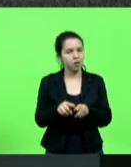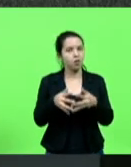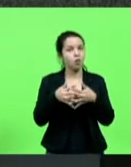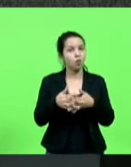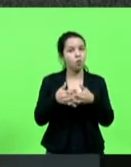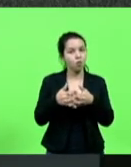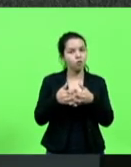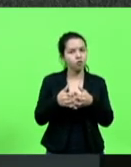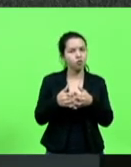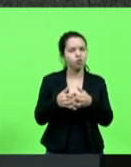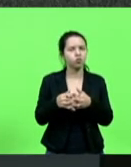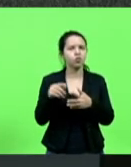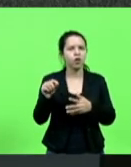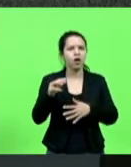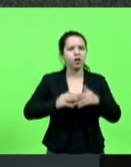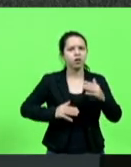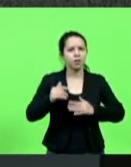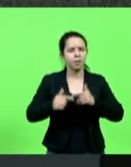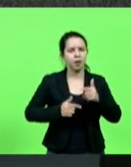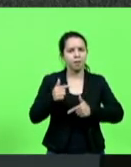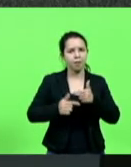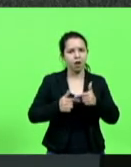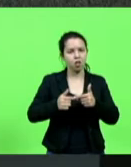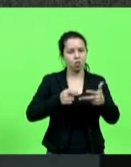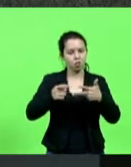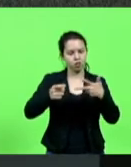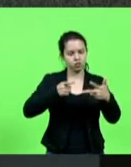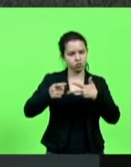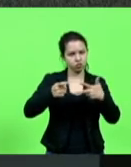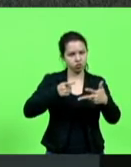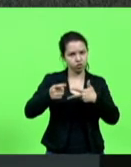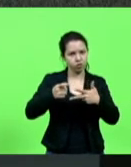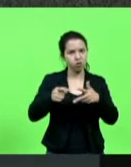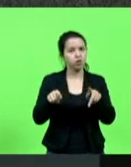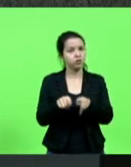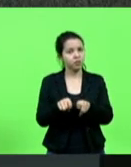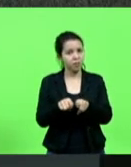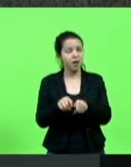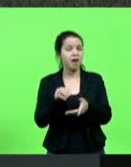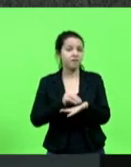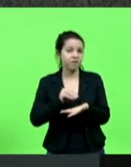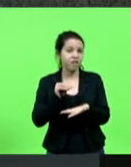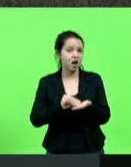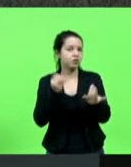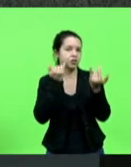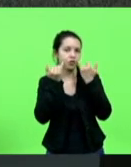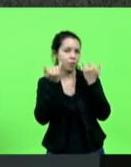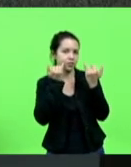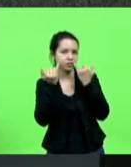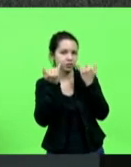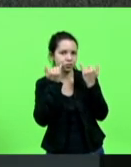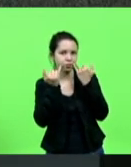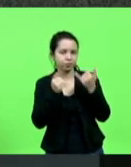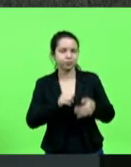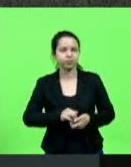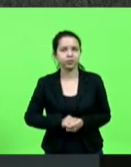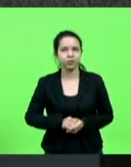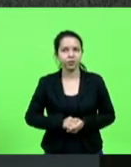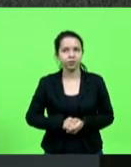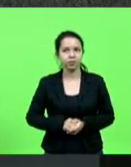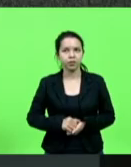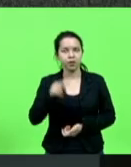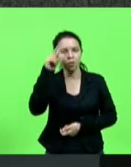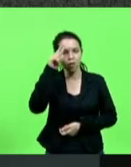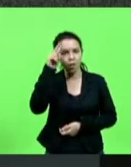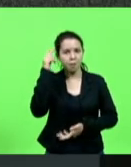é a atividade do próprio poder executivo, e isso é falta de informação. Eu lembro que quando eu estudei lá nos